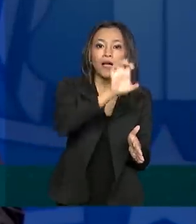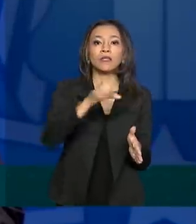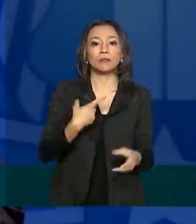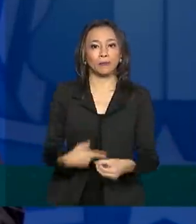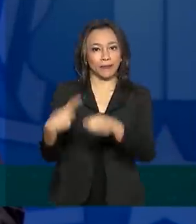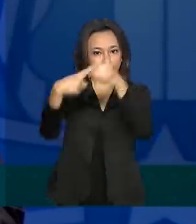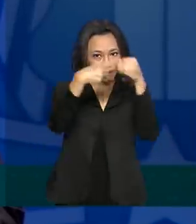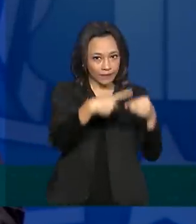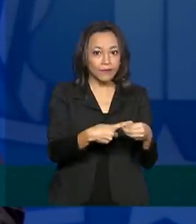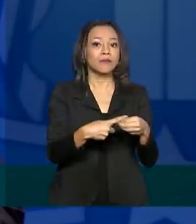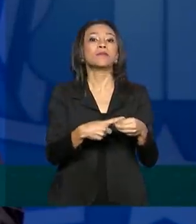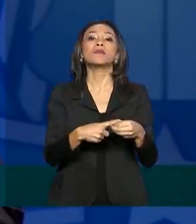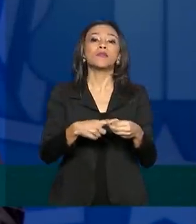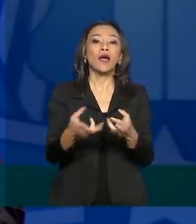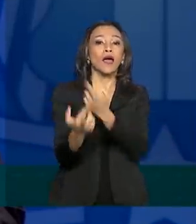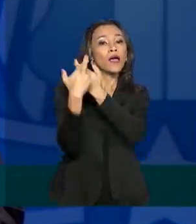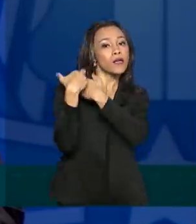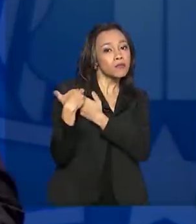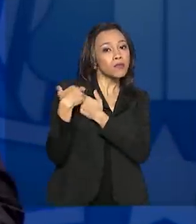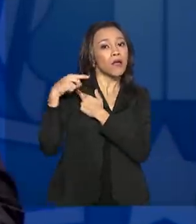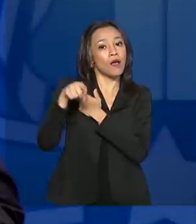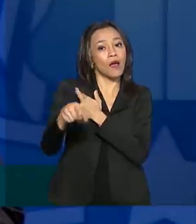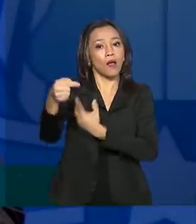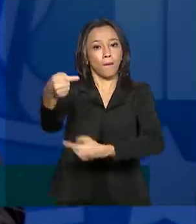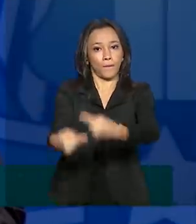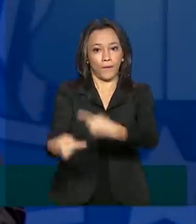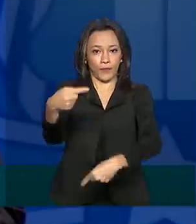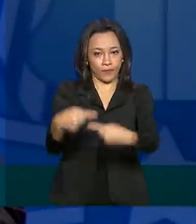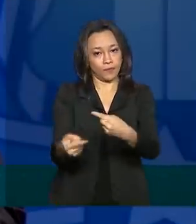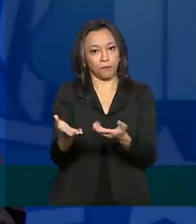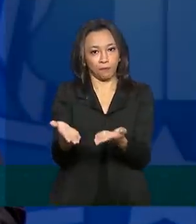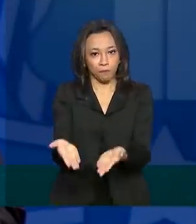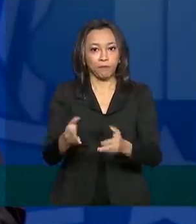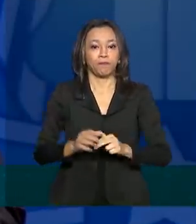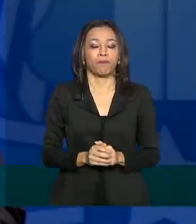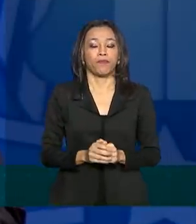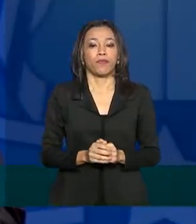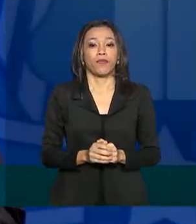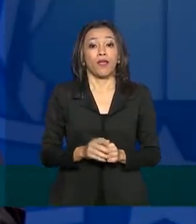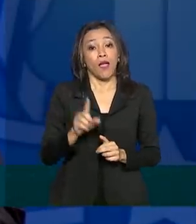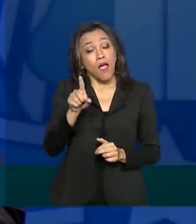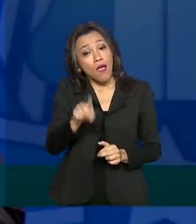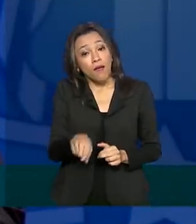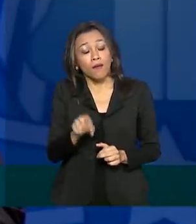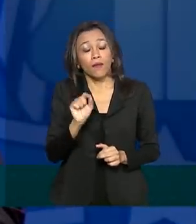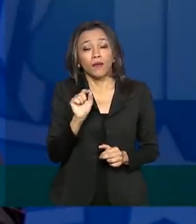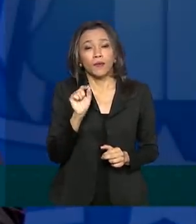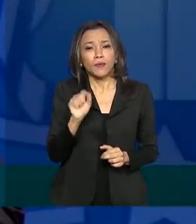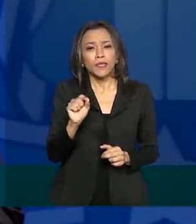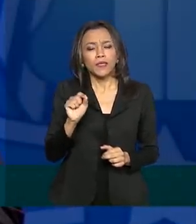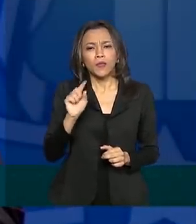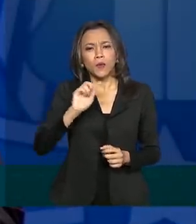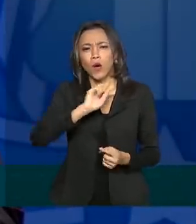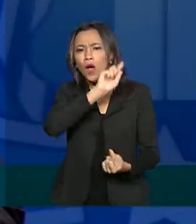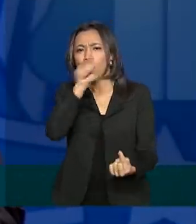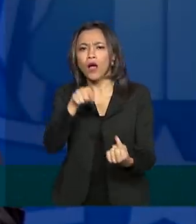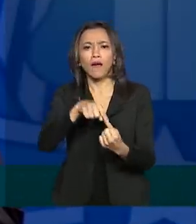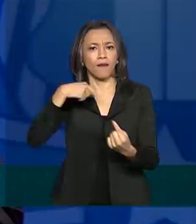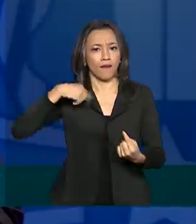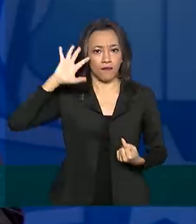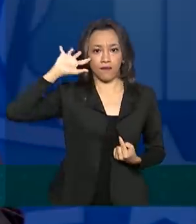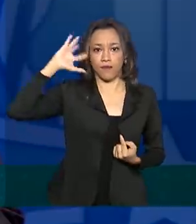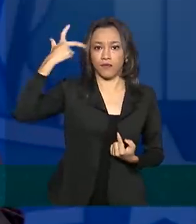e dessas tarefas. Dessa forma, foi uma tentativa de resolver o problema,